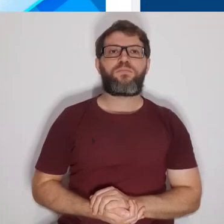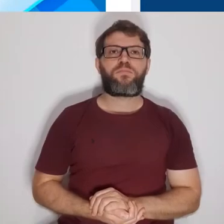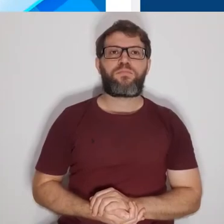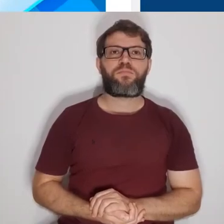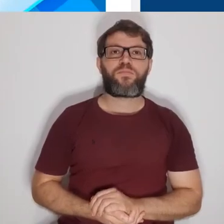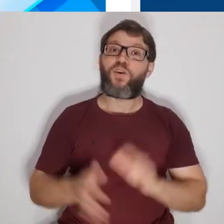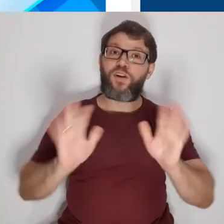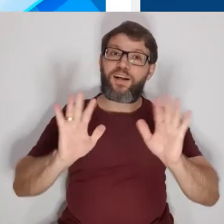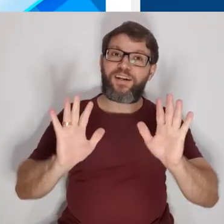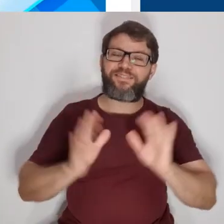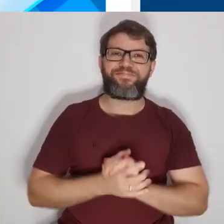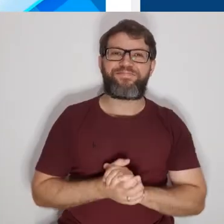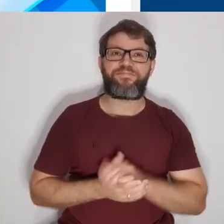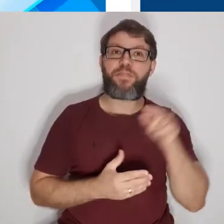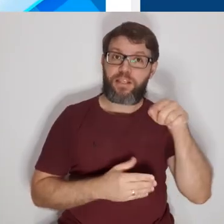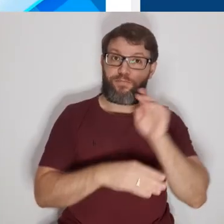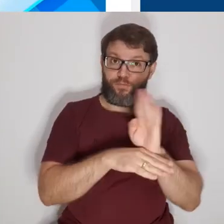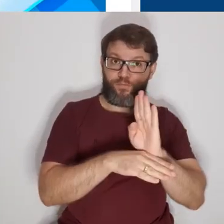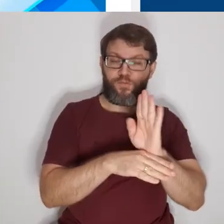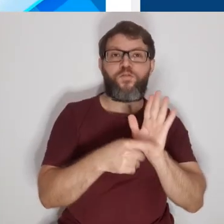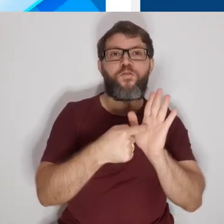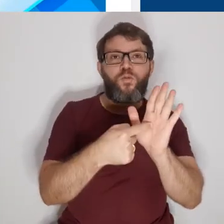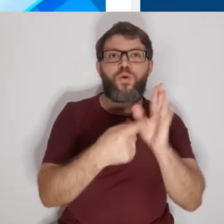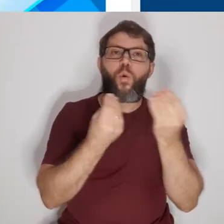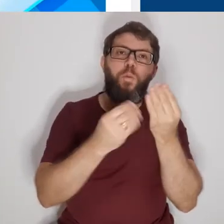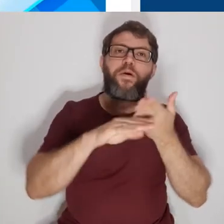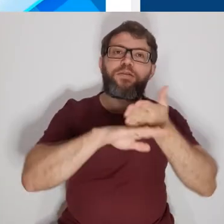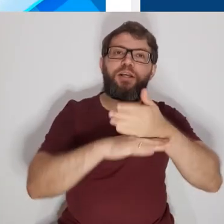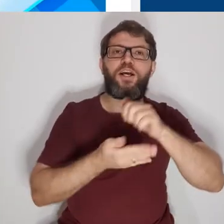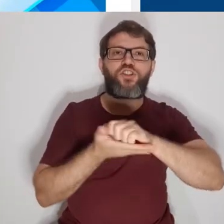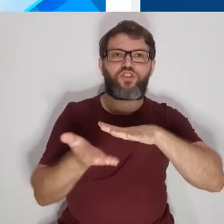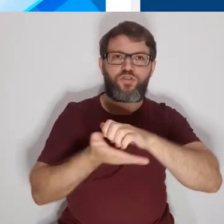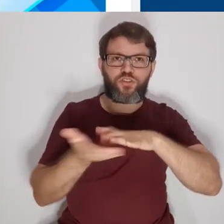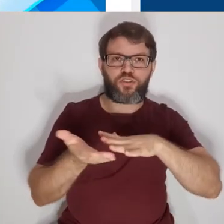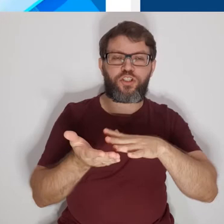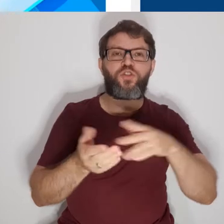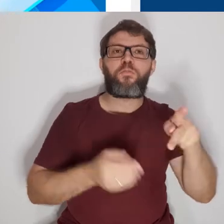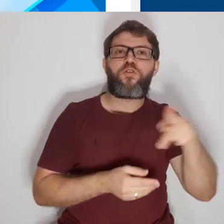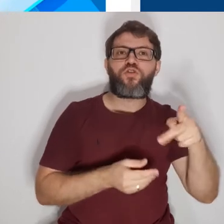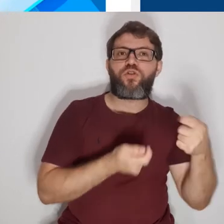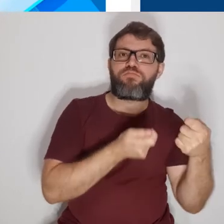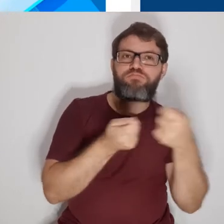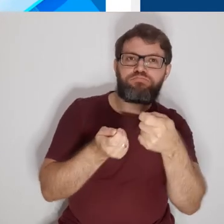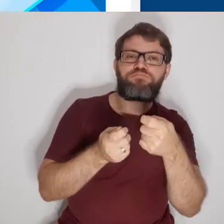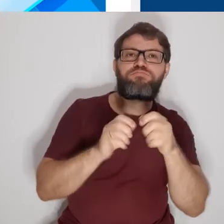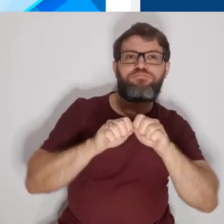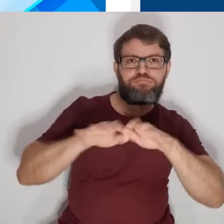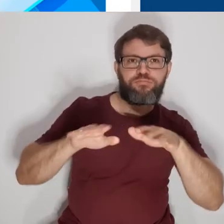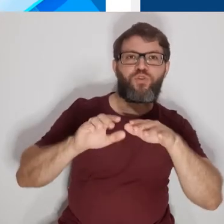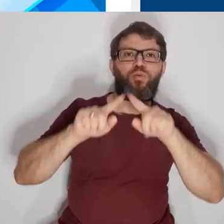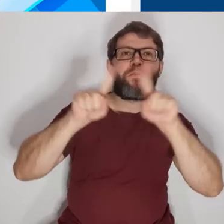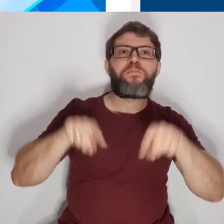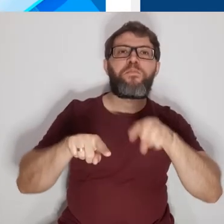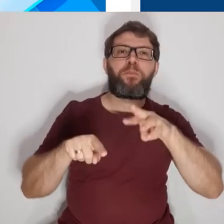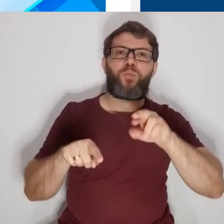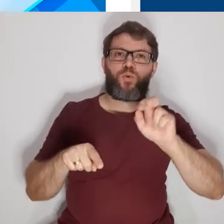Olá! Neste vídeo irei mostrar como acessar as atividades postadas pelo professor na aba Mural. Por meio da área